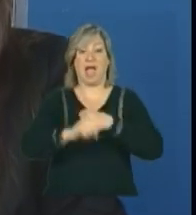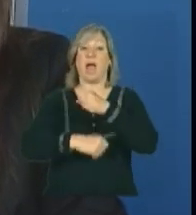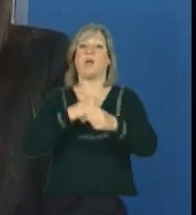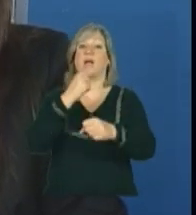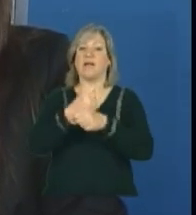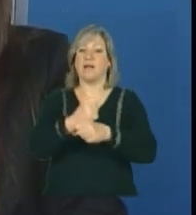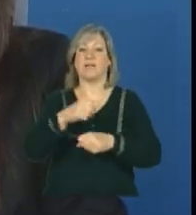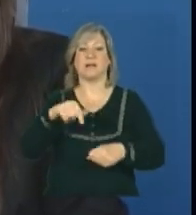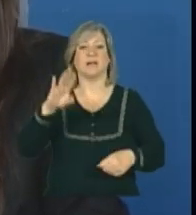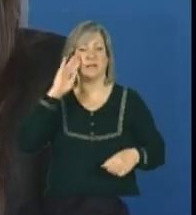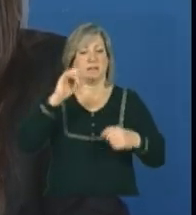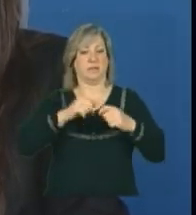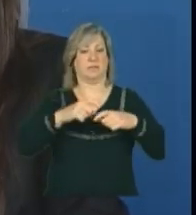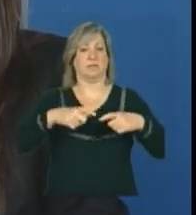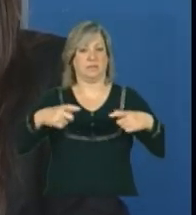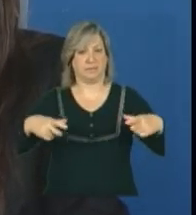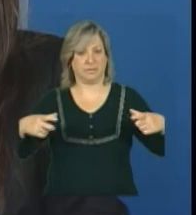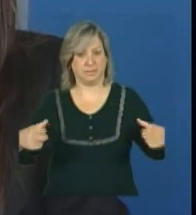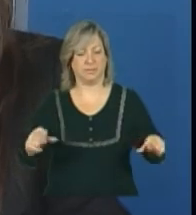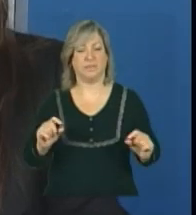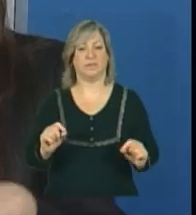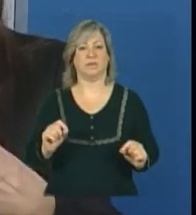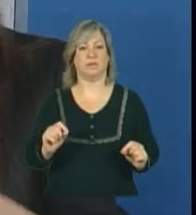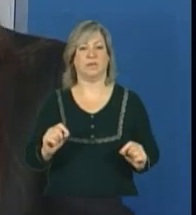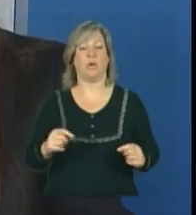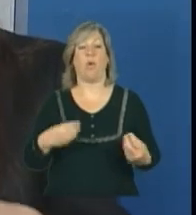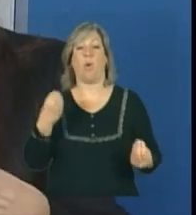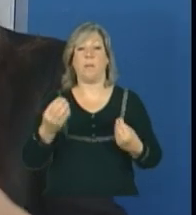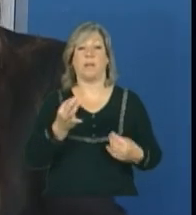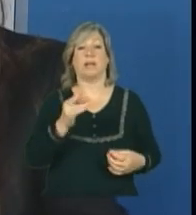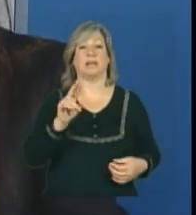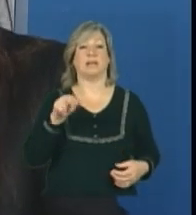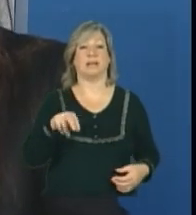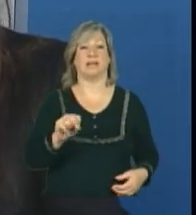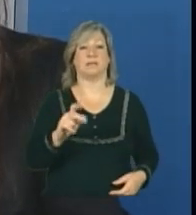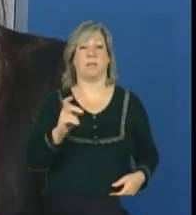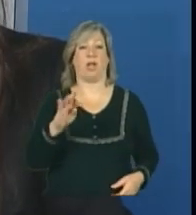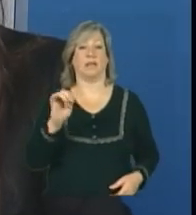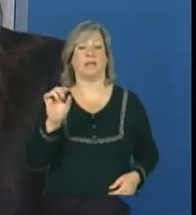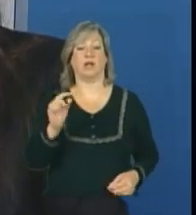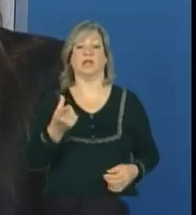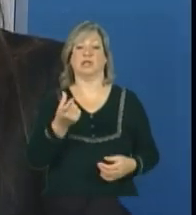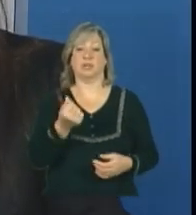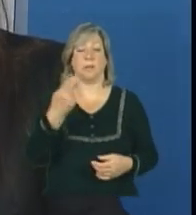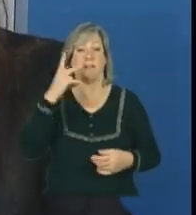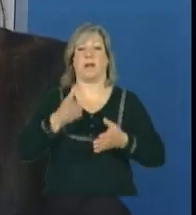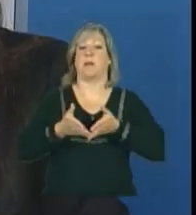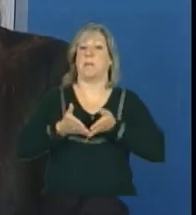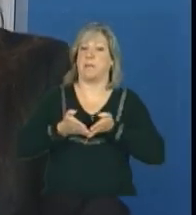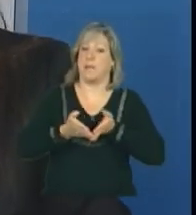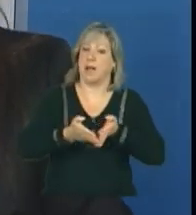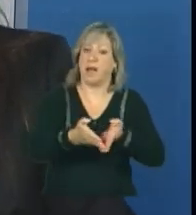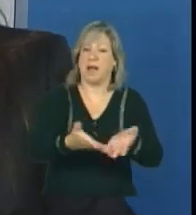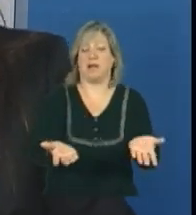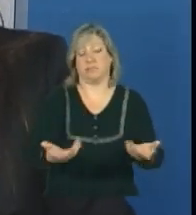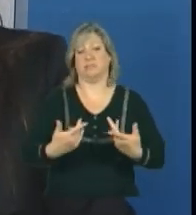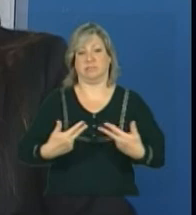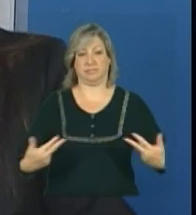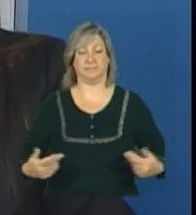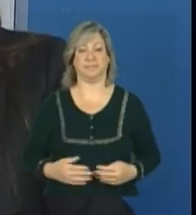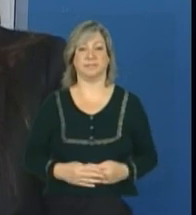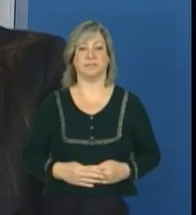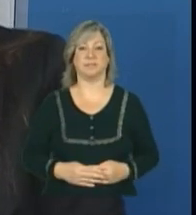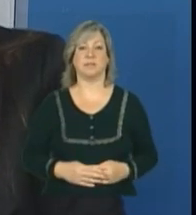vem e nós teremos, de fato, recursos para embarcações e tal. No